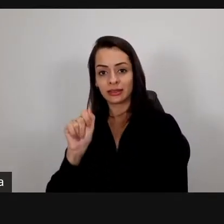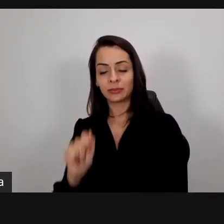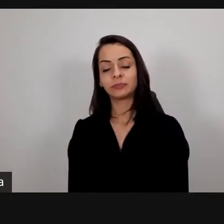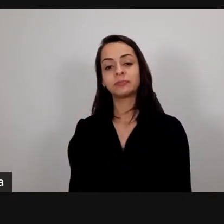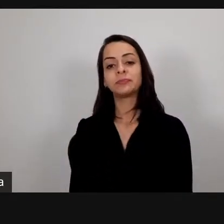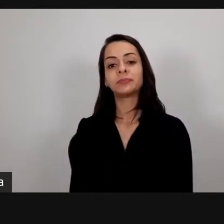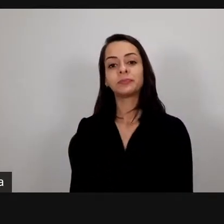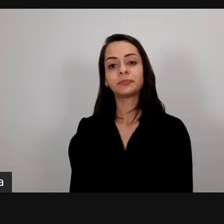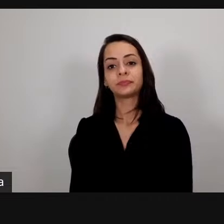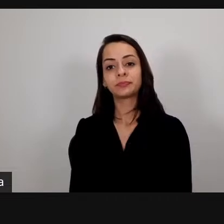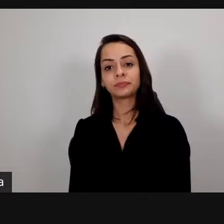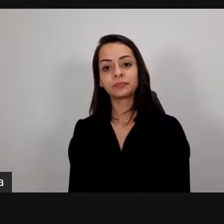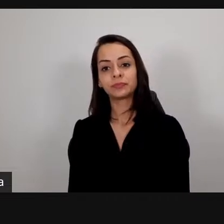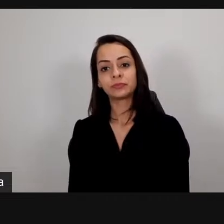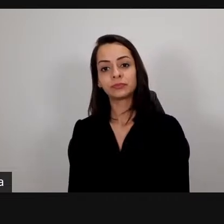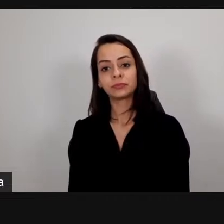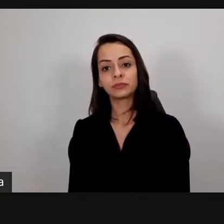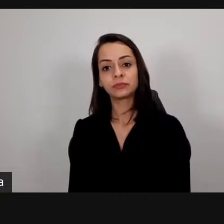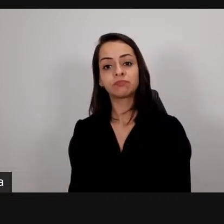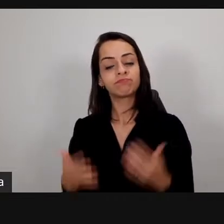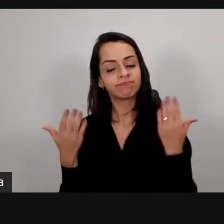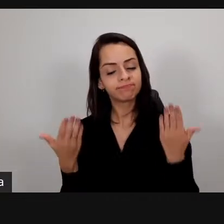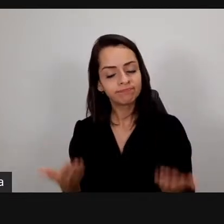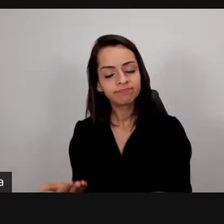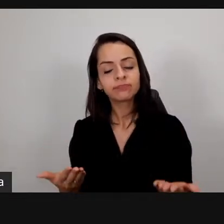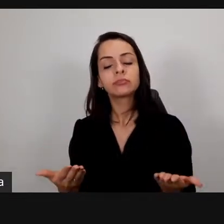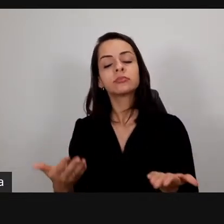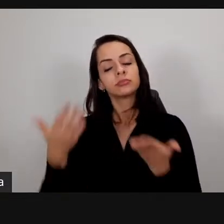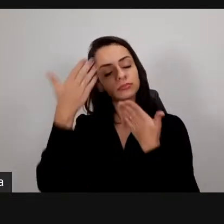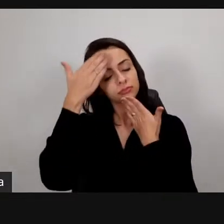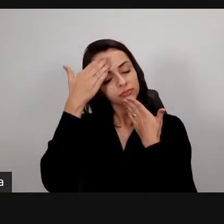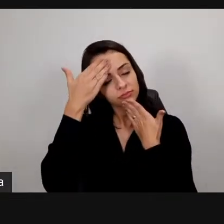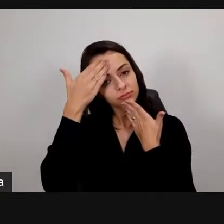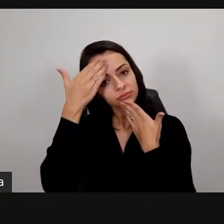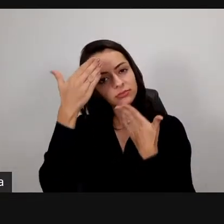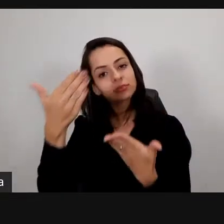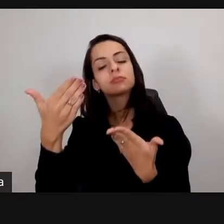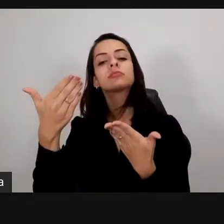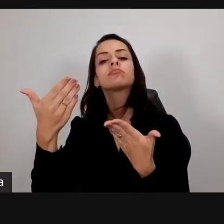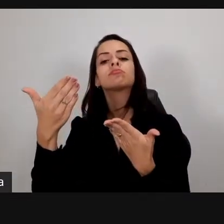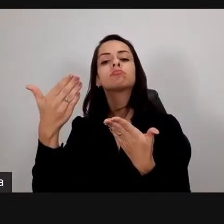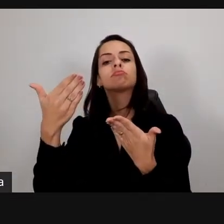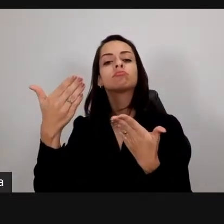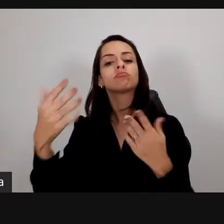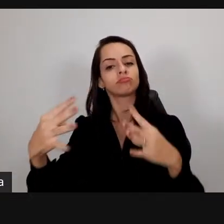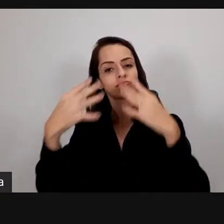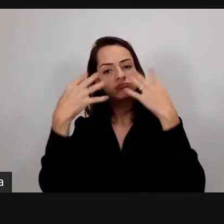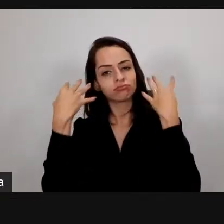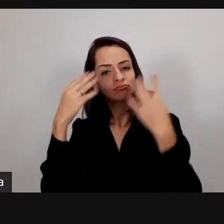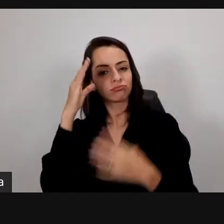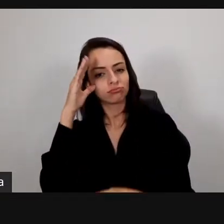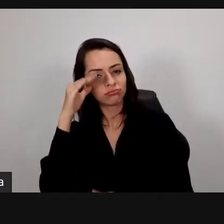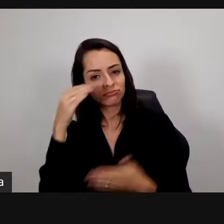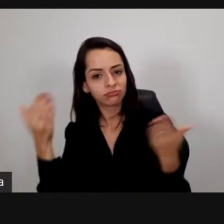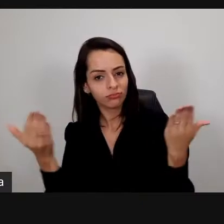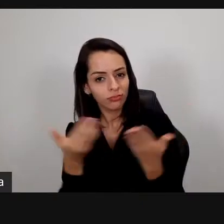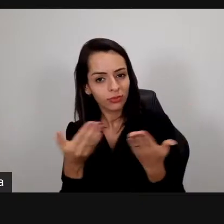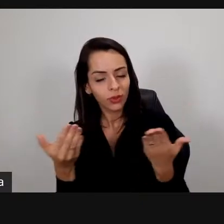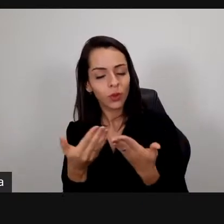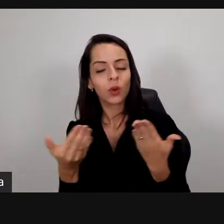e nesse sentido nós agradecemos as pessoas que estiveram conosco nesta live de lançamento do curso